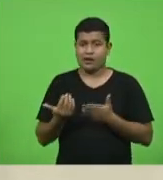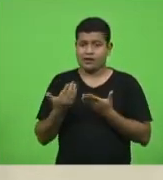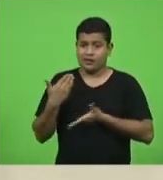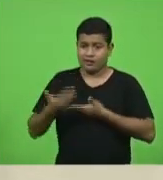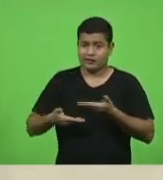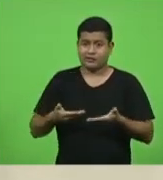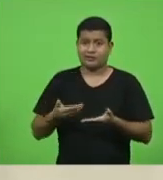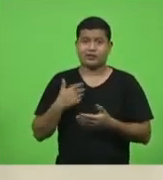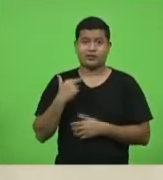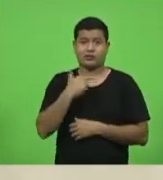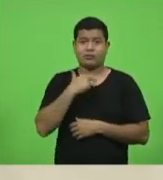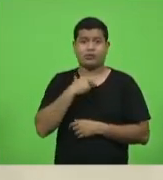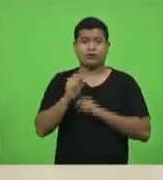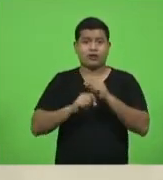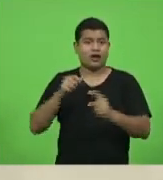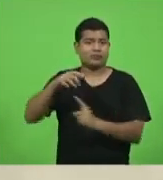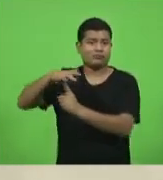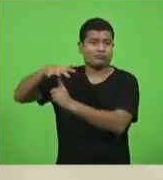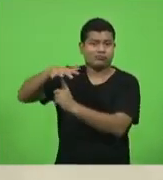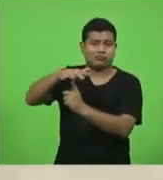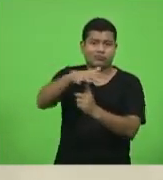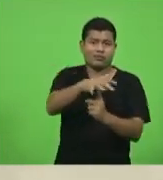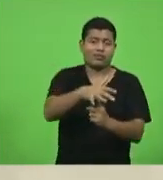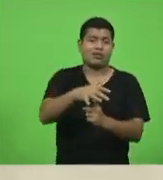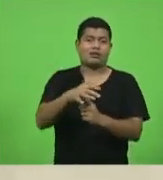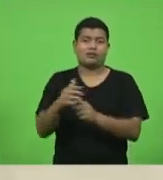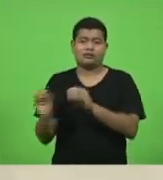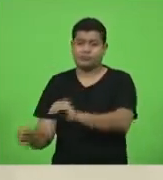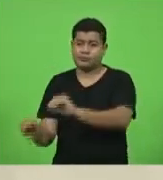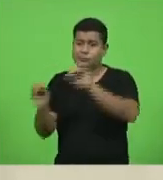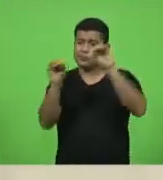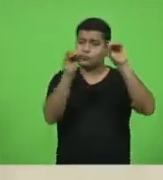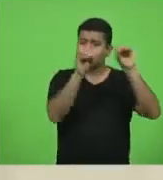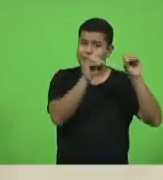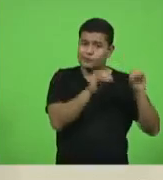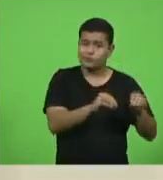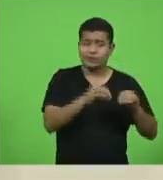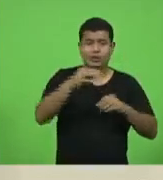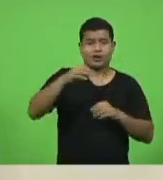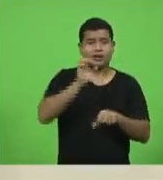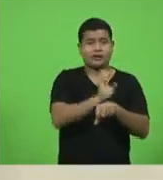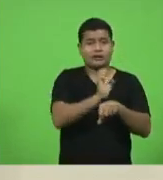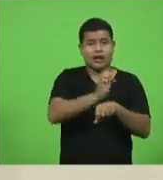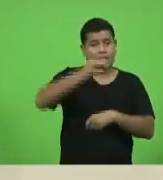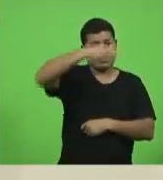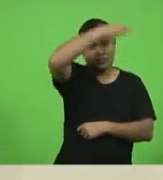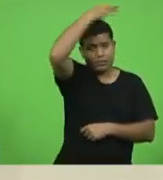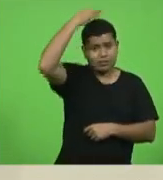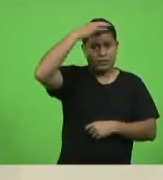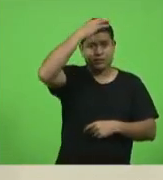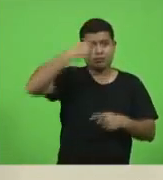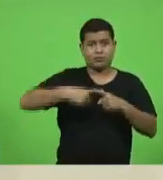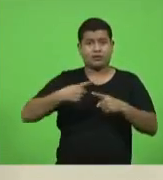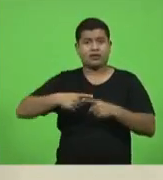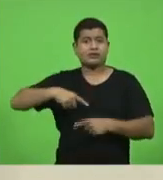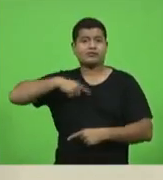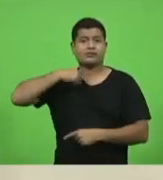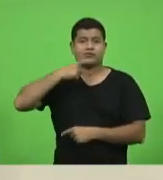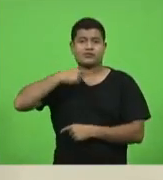pode ir para um helicóptero para ser transportado para o Espírito Santo, porque não sobrevive.